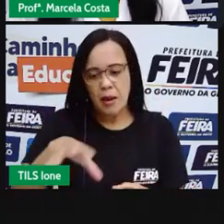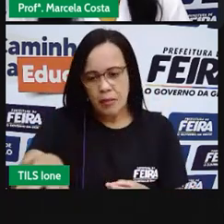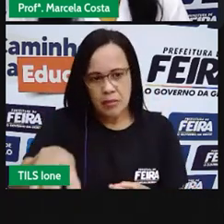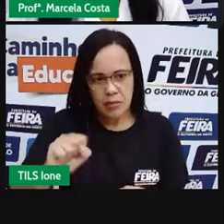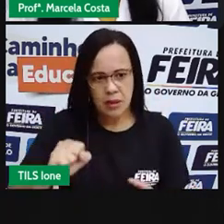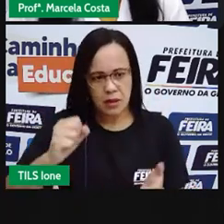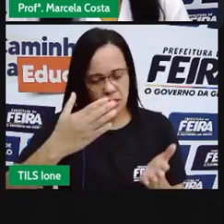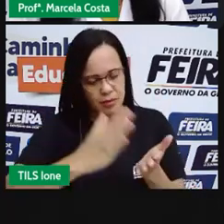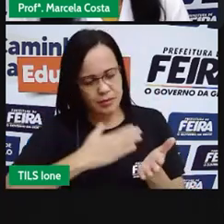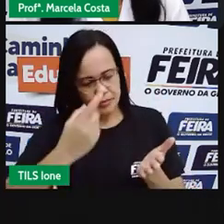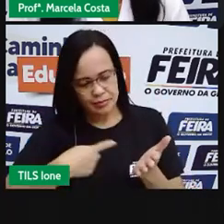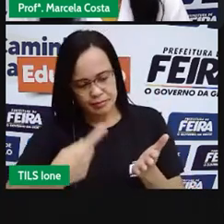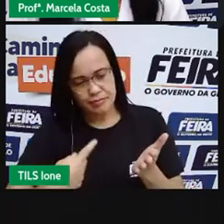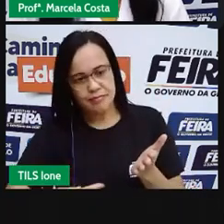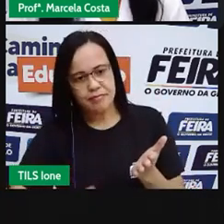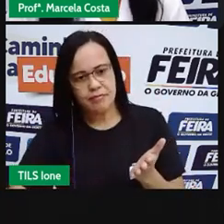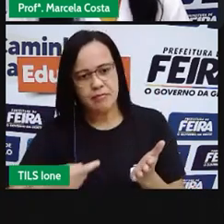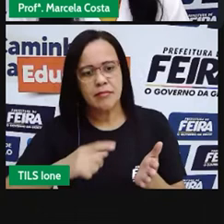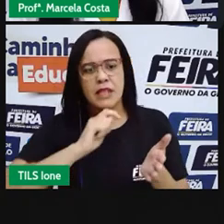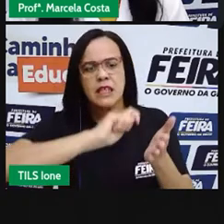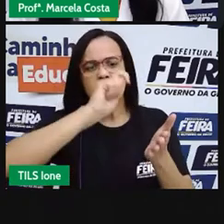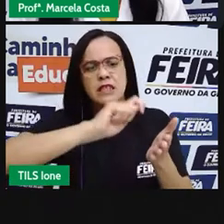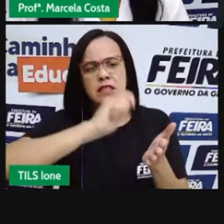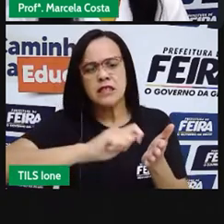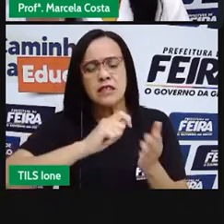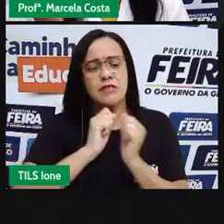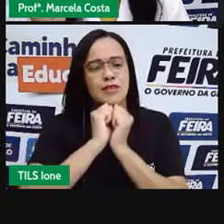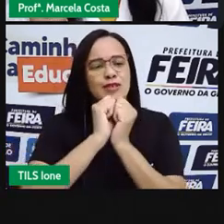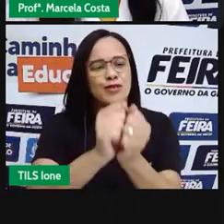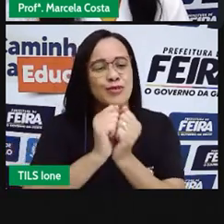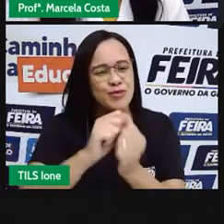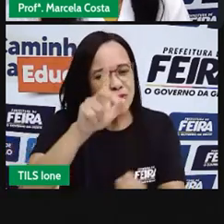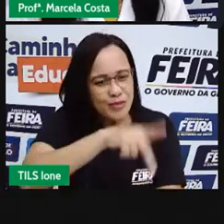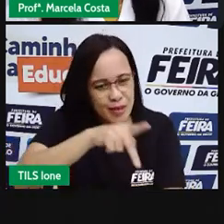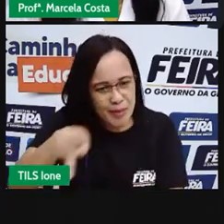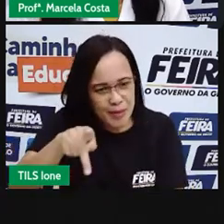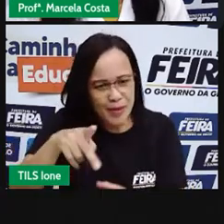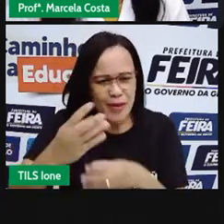escrever, acompanhar a escrita de um pedido. Certo?